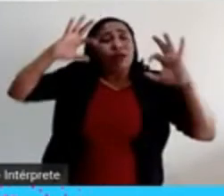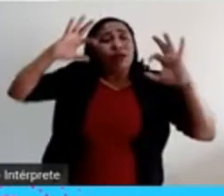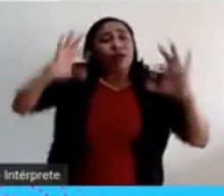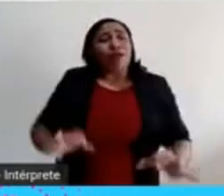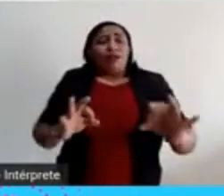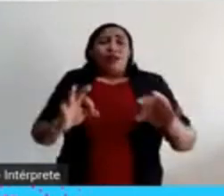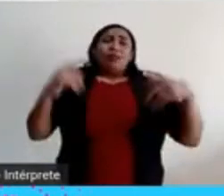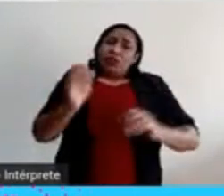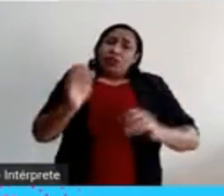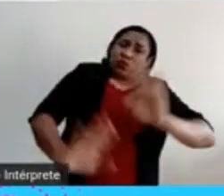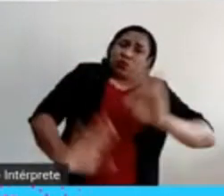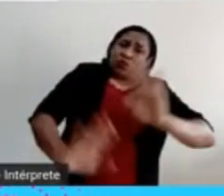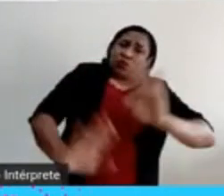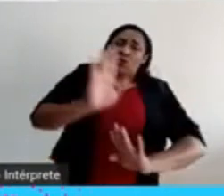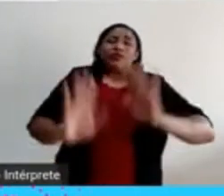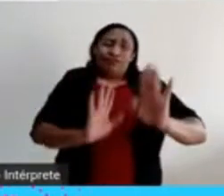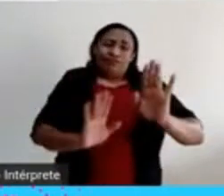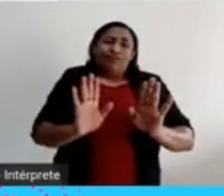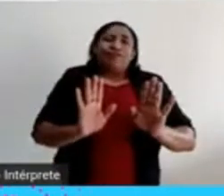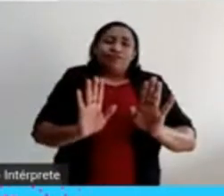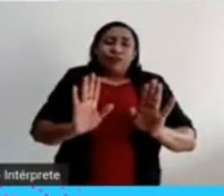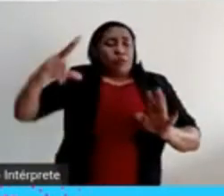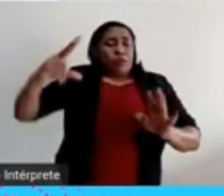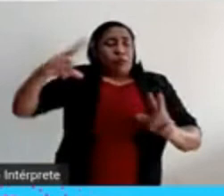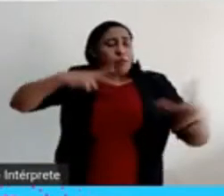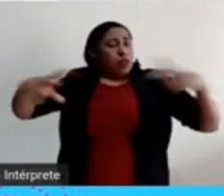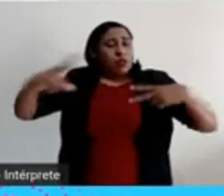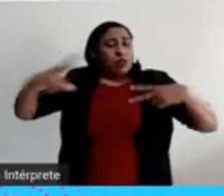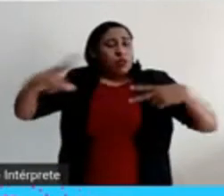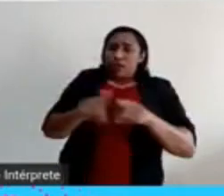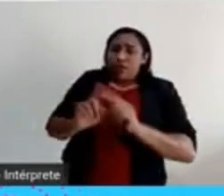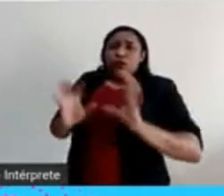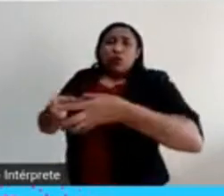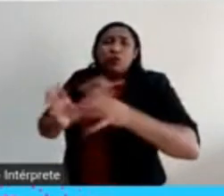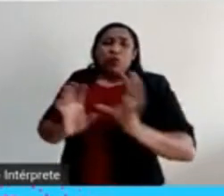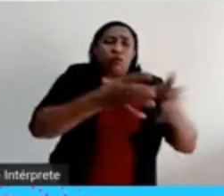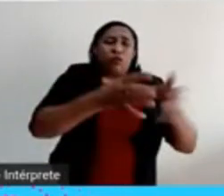individuais e coletivos. Essa é uma questão que precisa ser levantada. Obrigado.